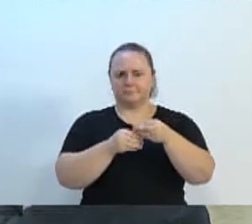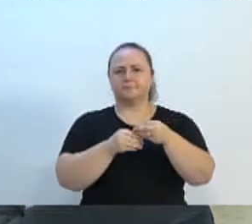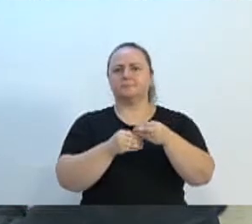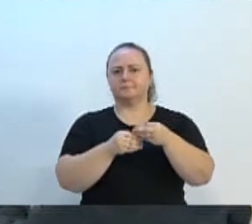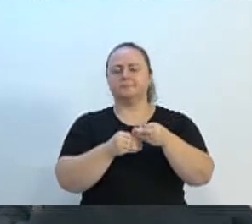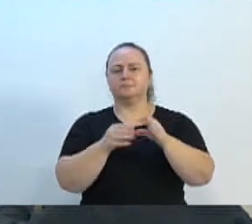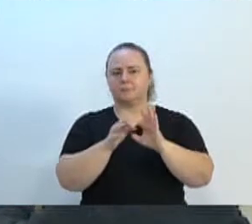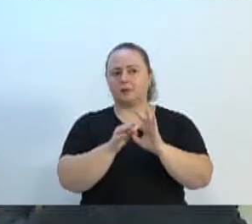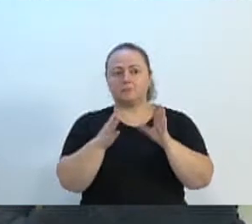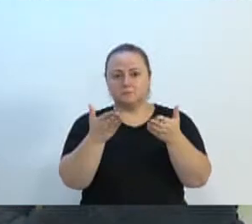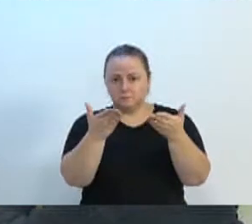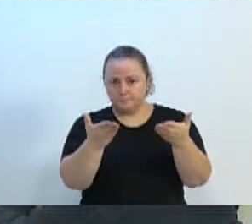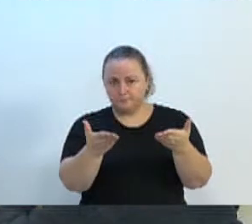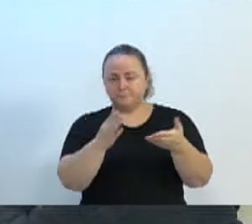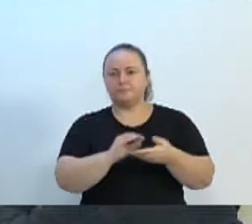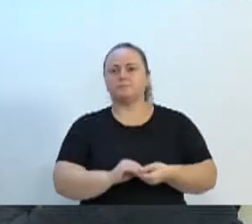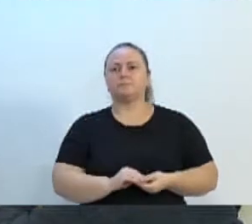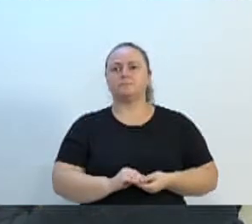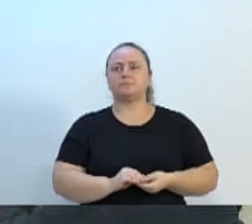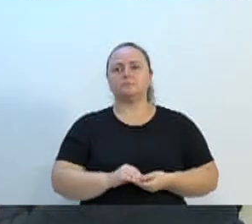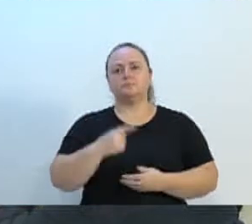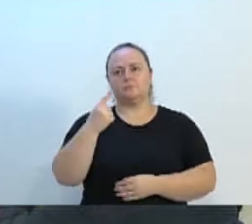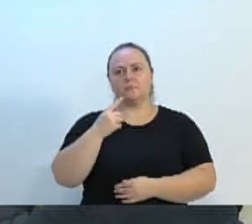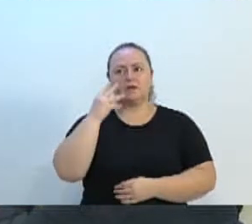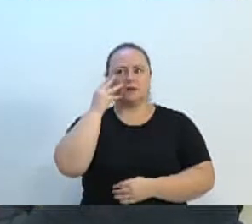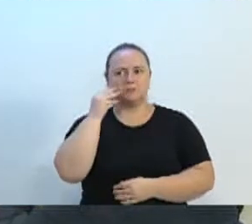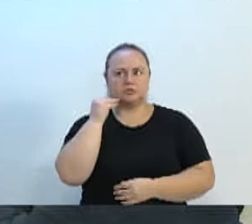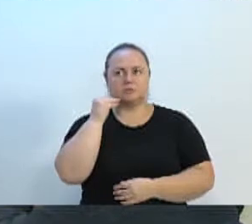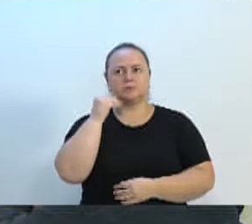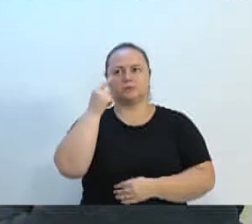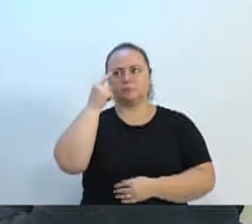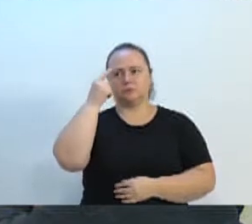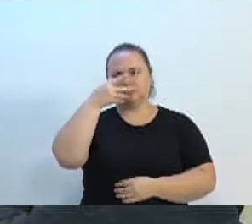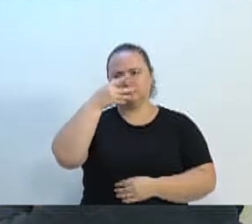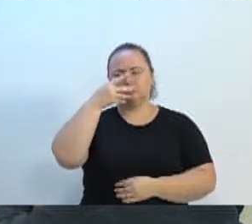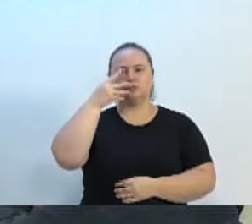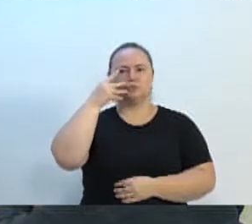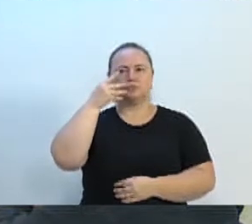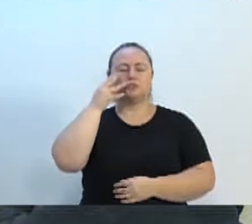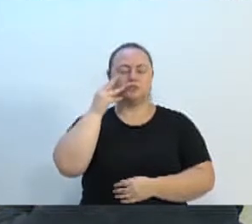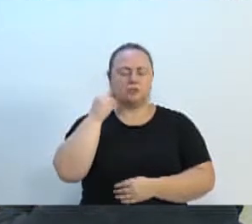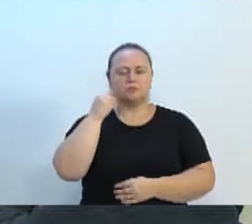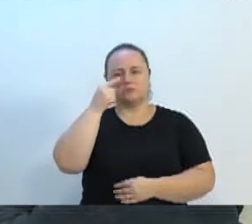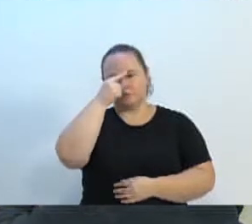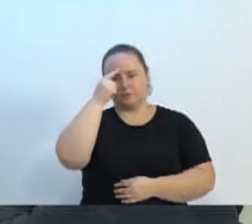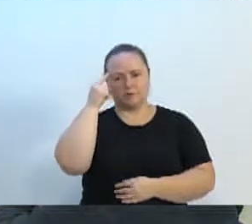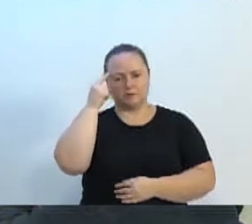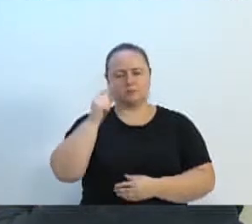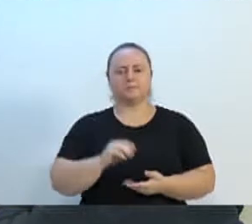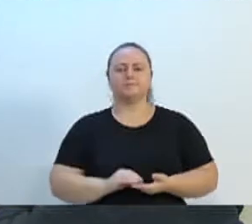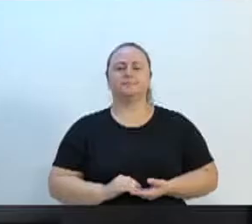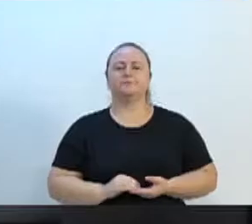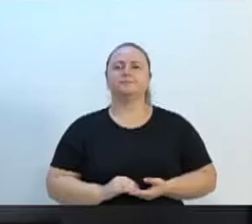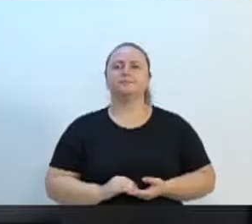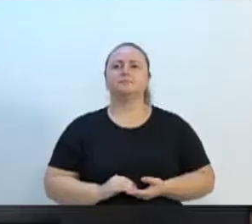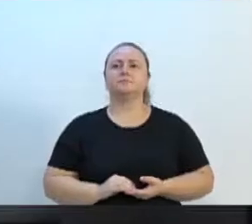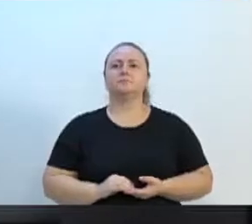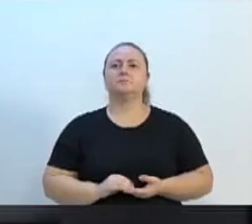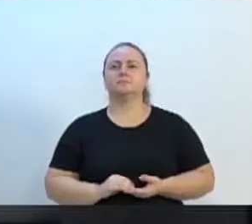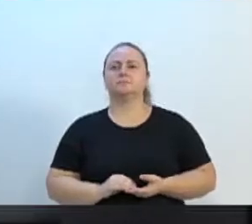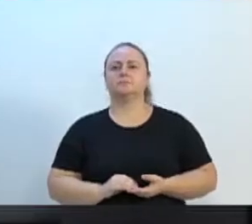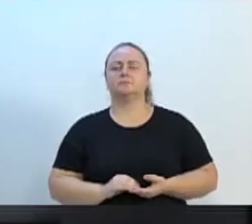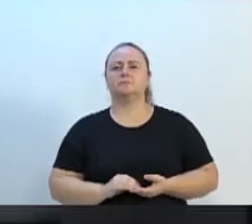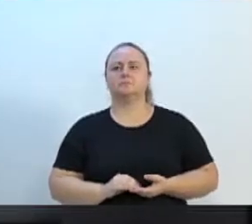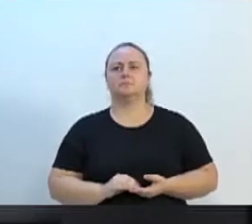com a permissão do vereador Ito, depois, na sequência, do vereador Gilson, também faço a parte. Vereador Gilson. Vereador Ito, o prefeito Mário tem